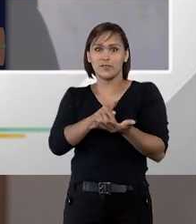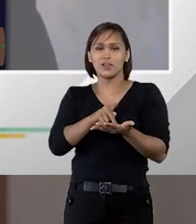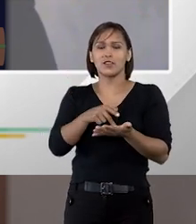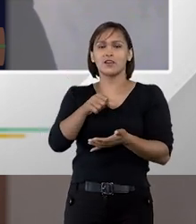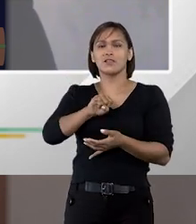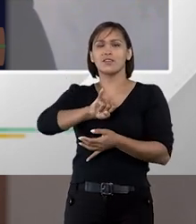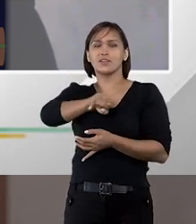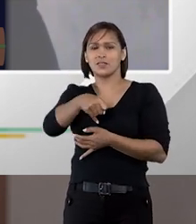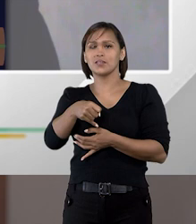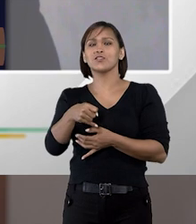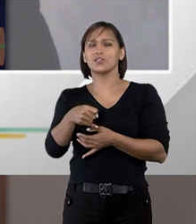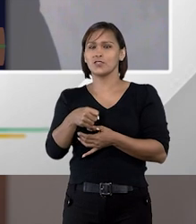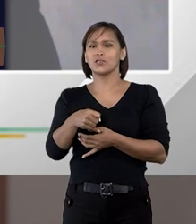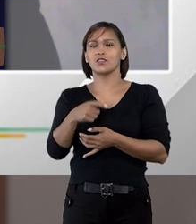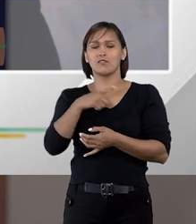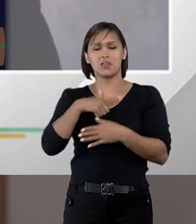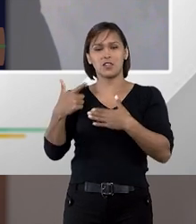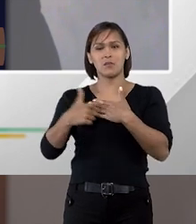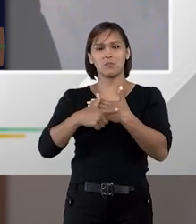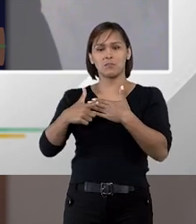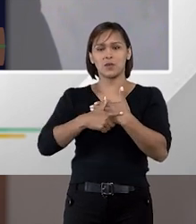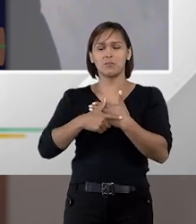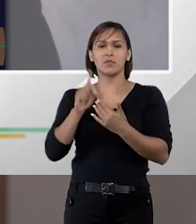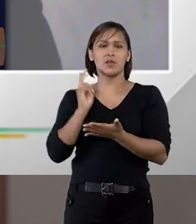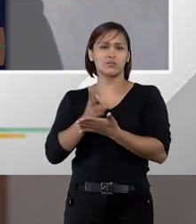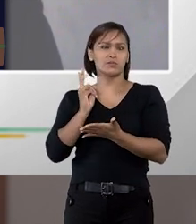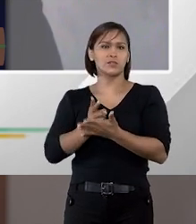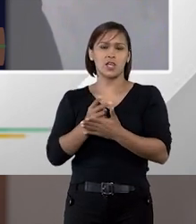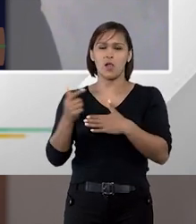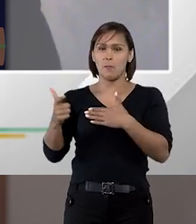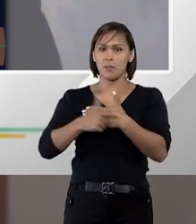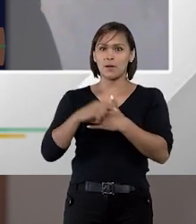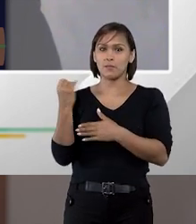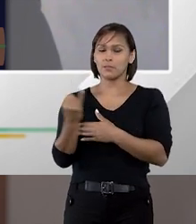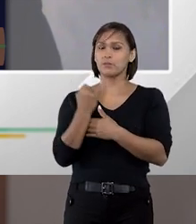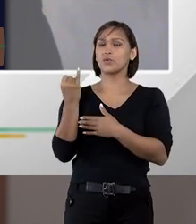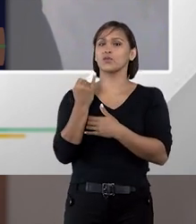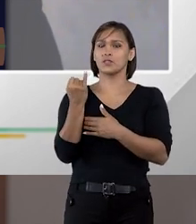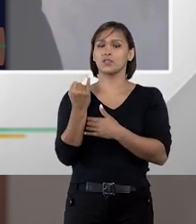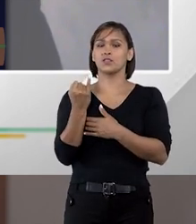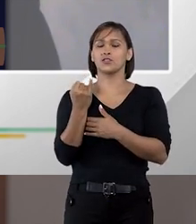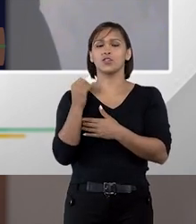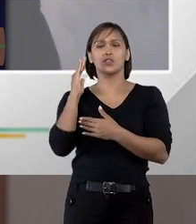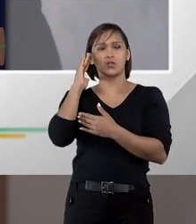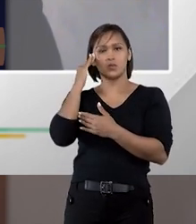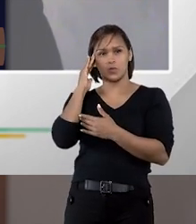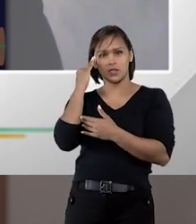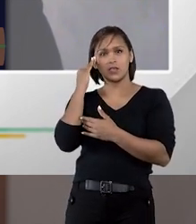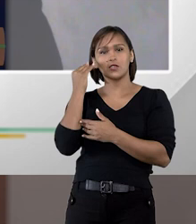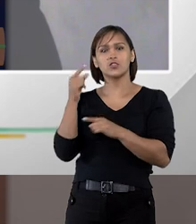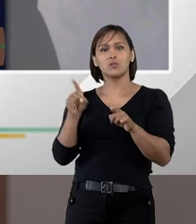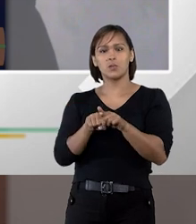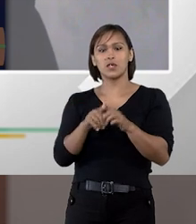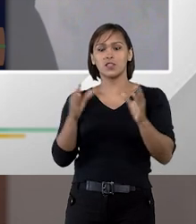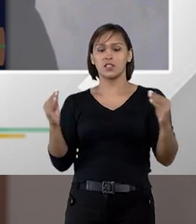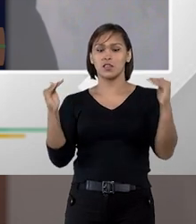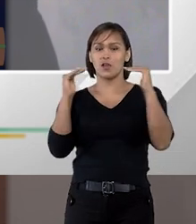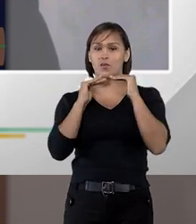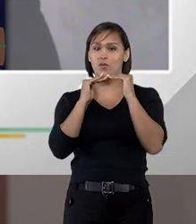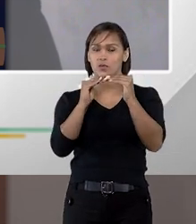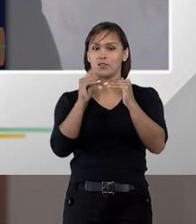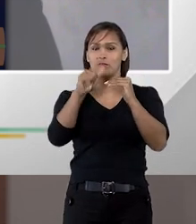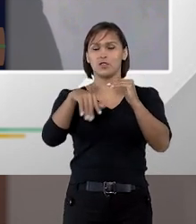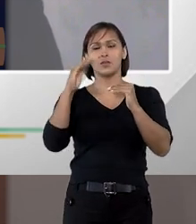que o superior tribunal de justiça vai ter um papel como sempre teve fundamental na interpretação e na